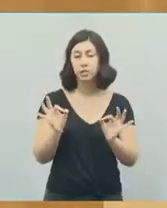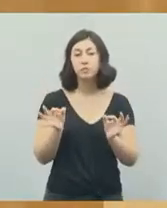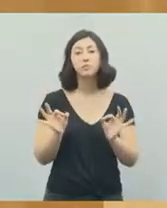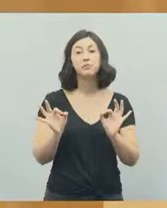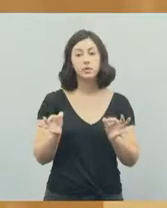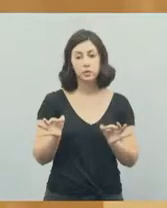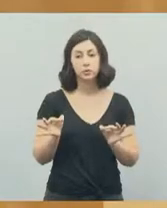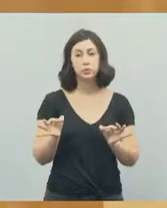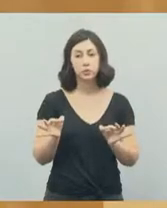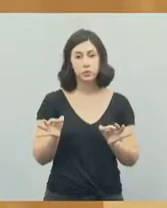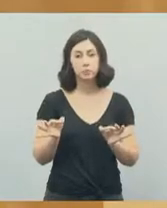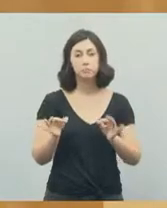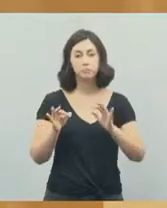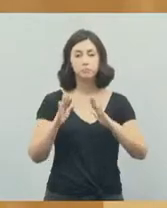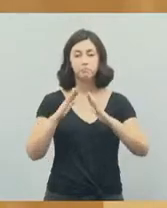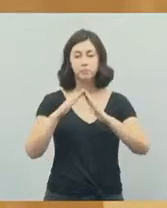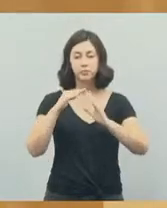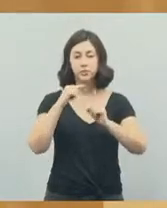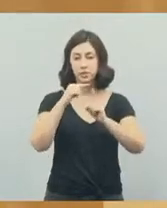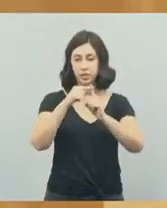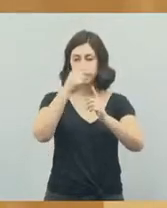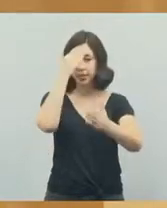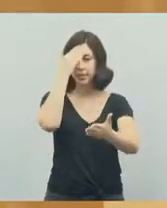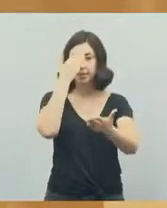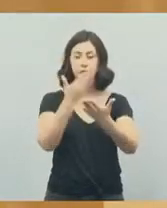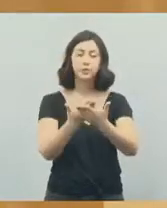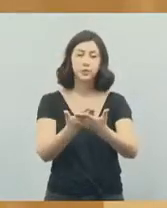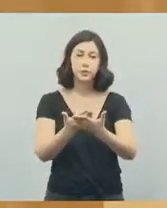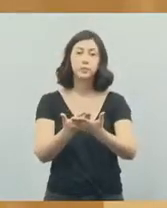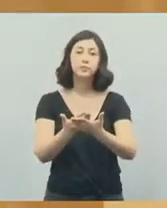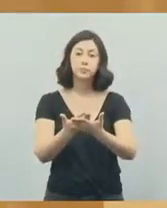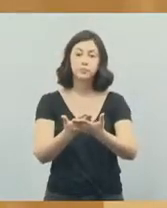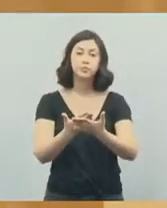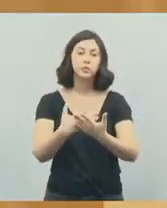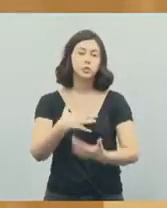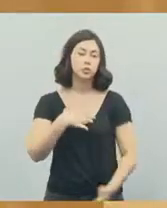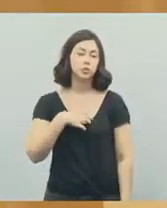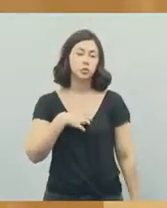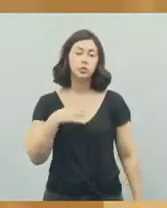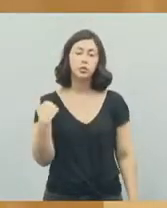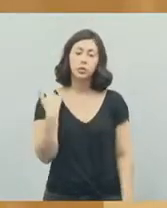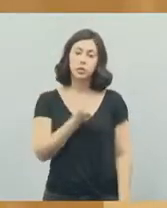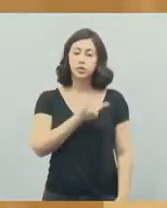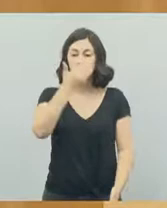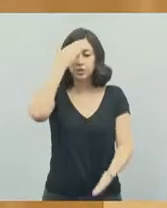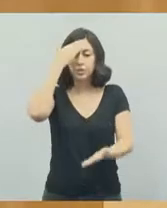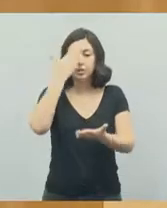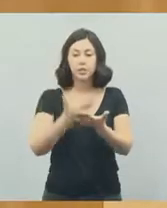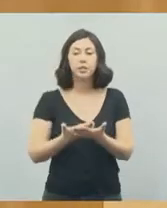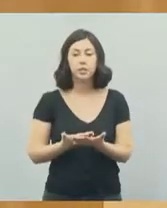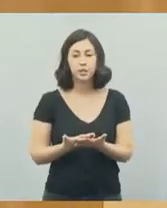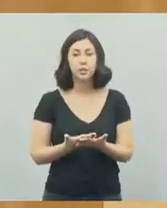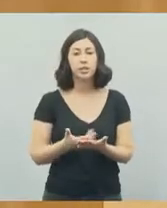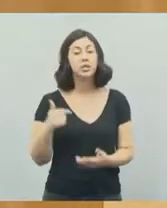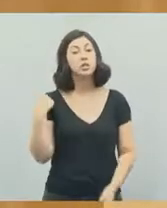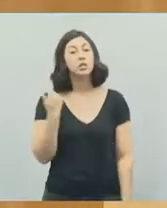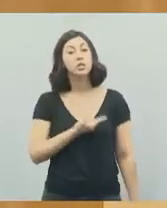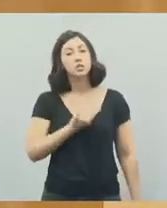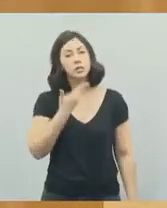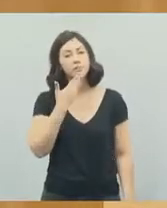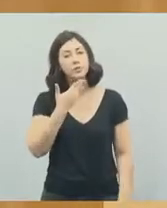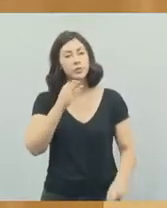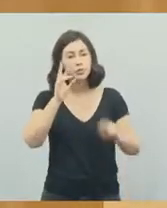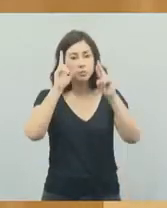é o relacionamento que a igreja, ela acredita, e a forma de nós cremos, e nós então pedimos aí o